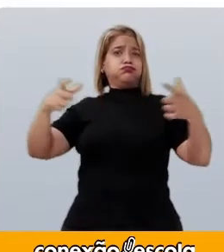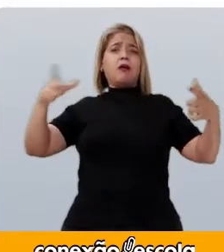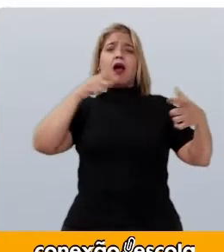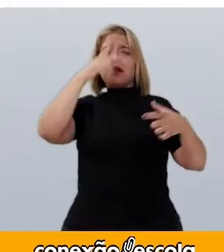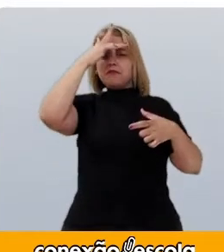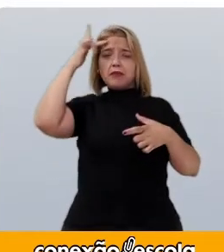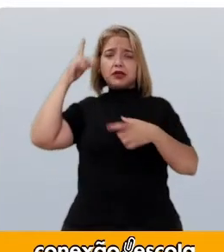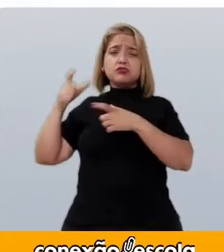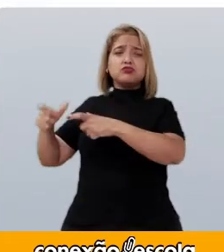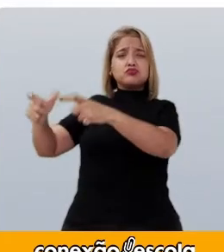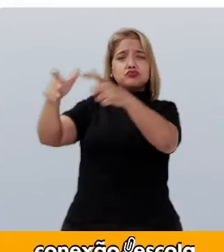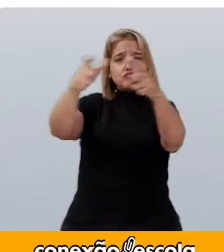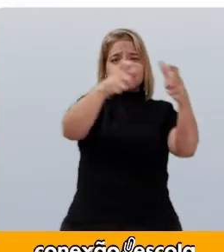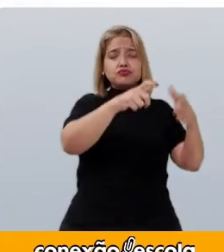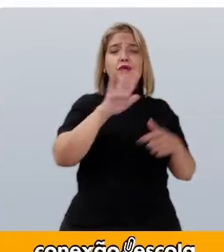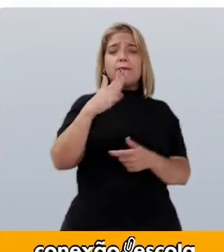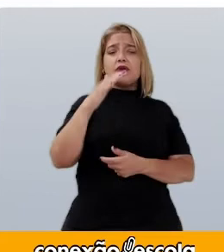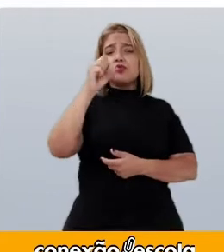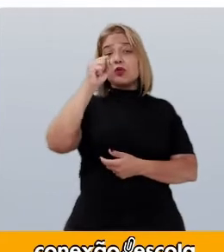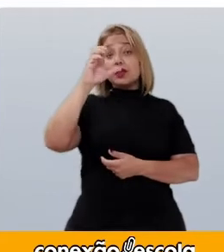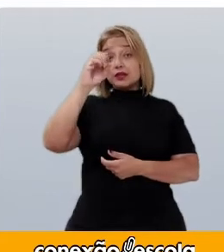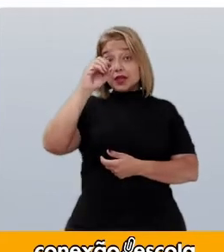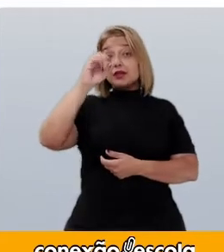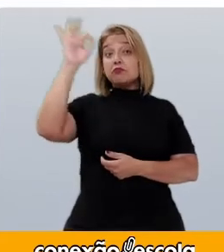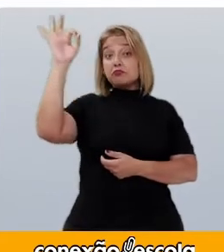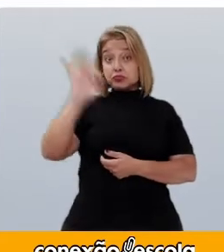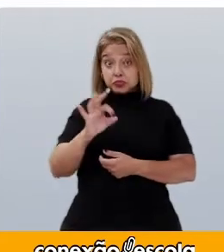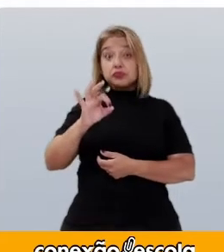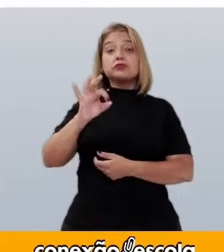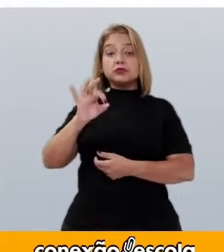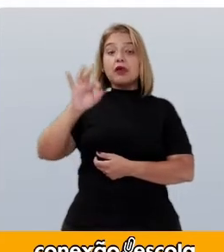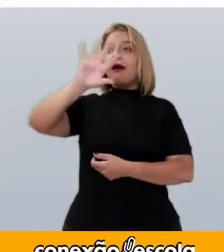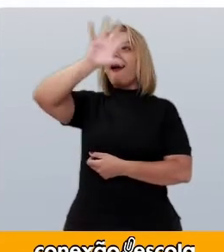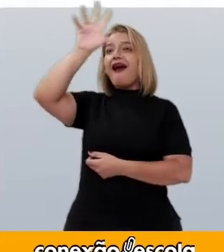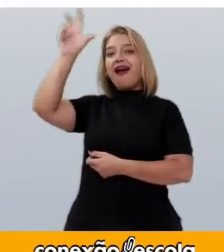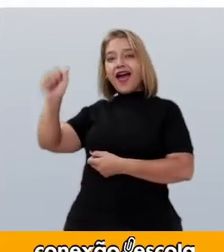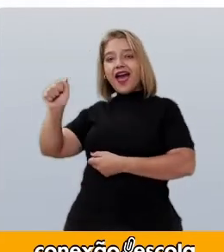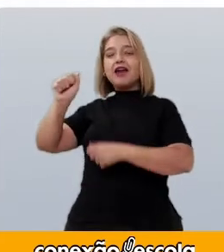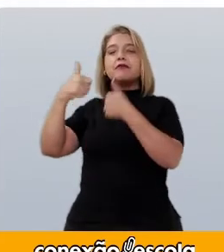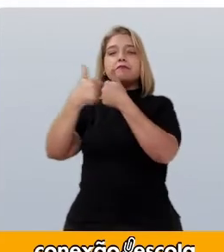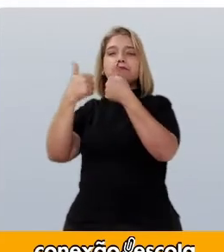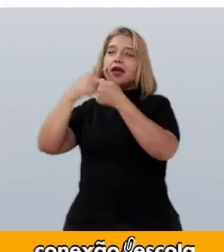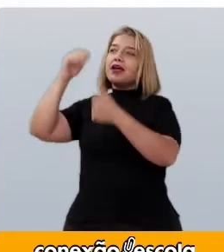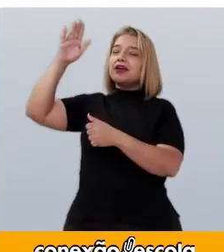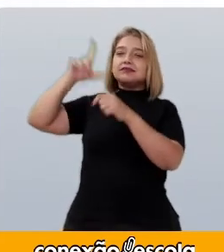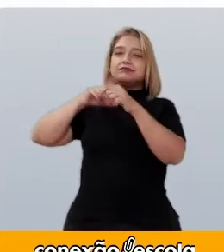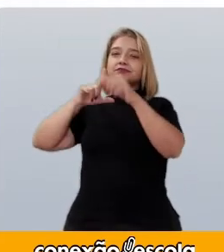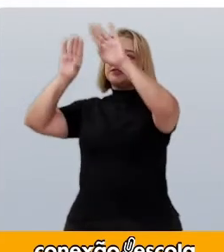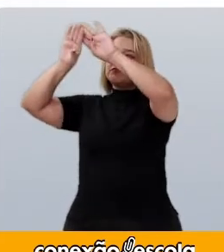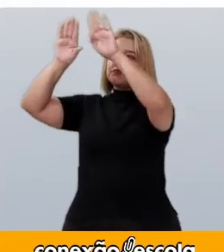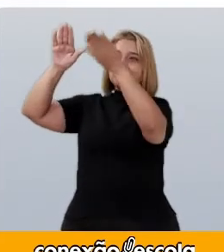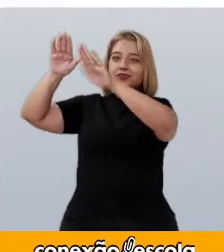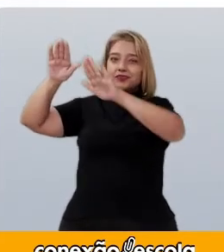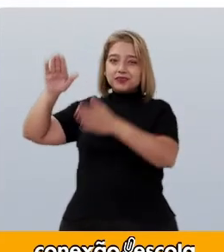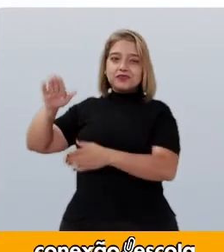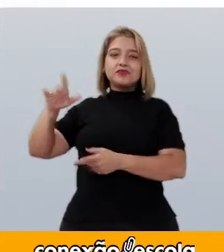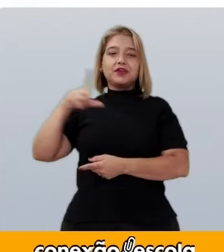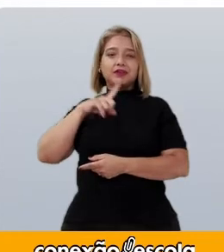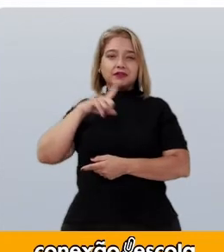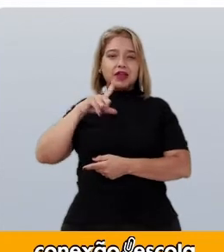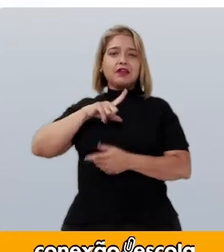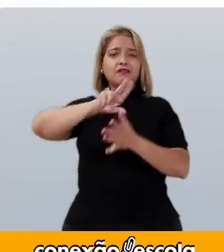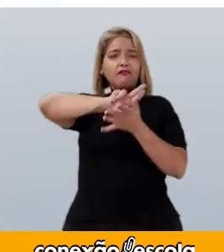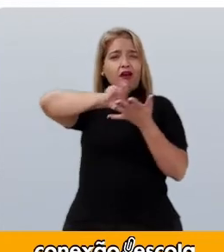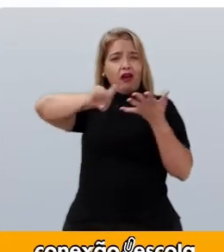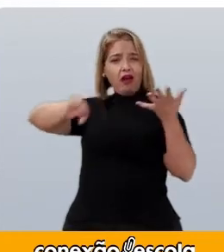Vieram da costa Ocidental Da África Principalmente Das regiões Onde hoje Ficam Gana Benin Nigéria Congo E Angola